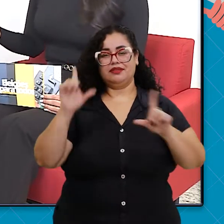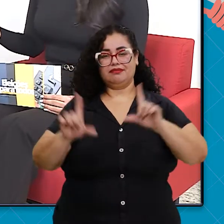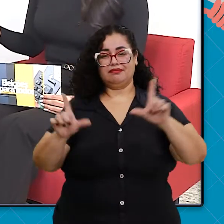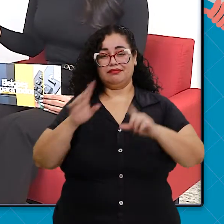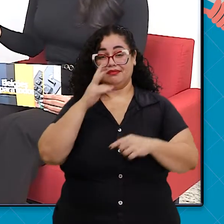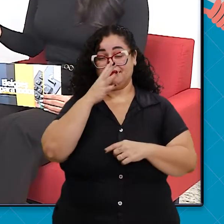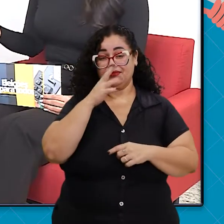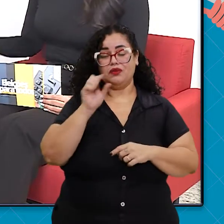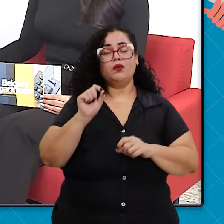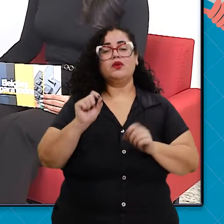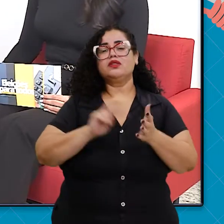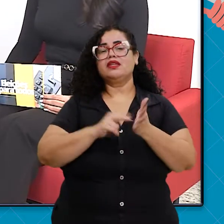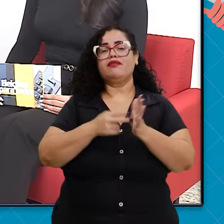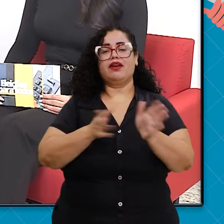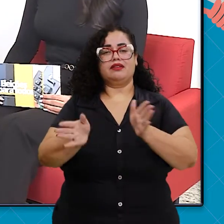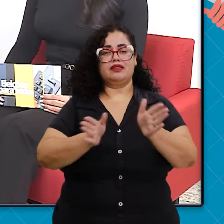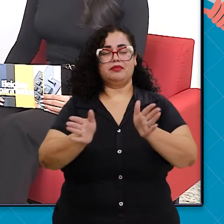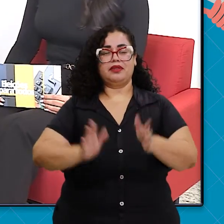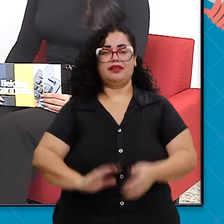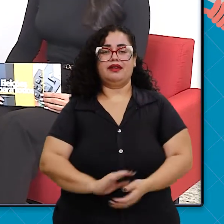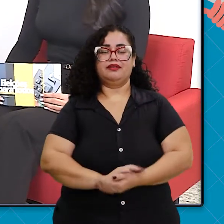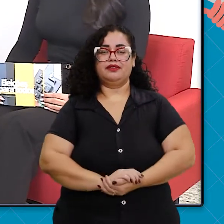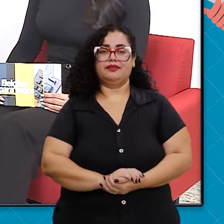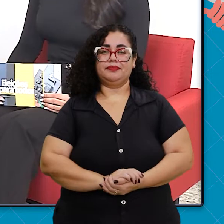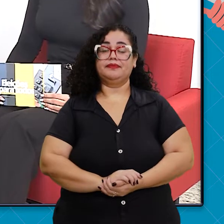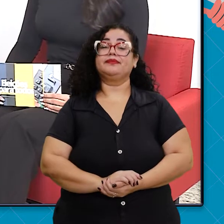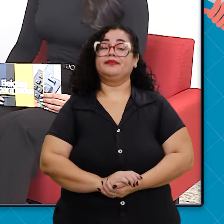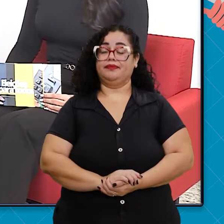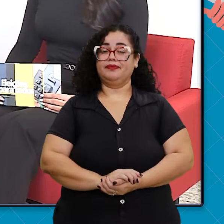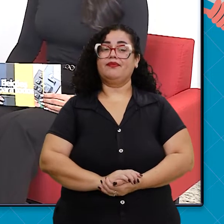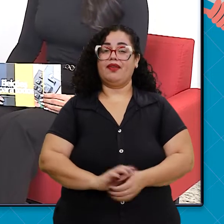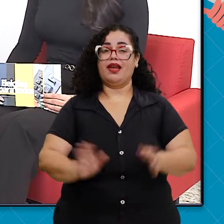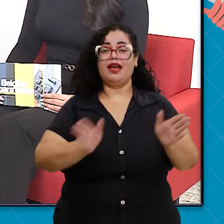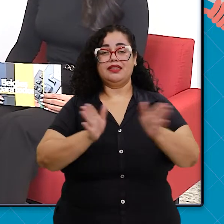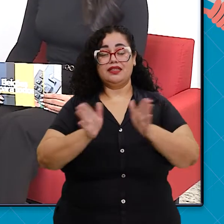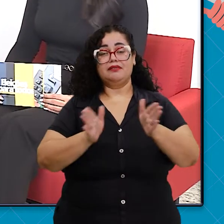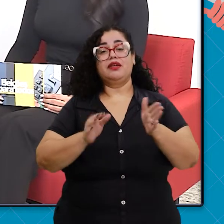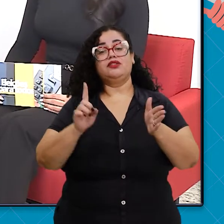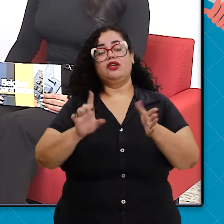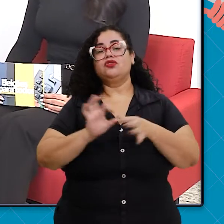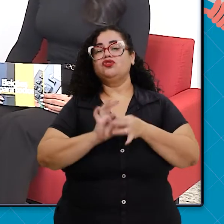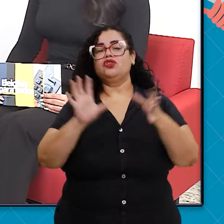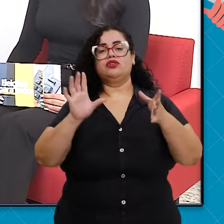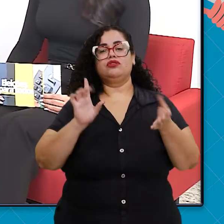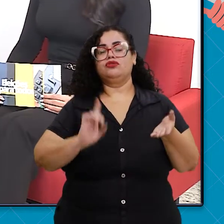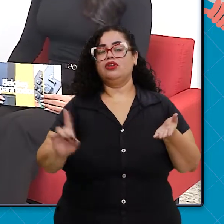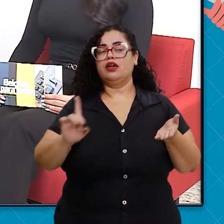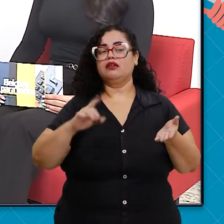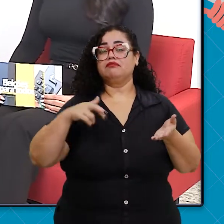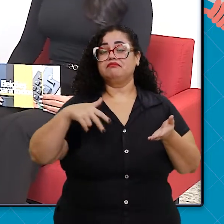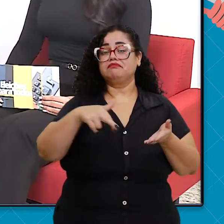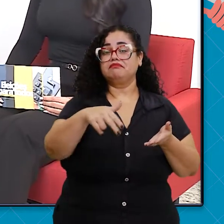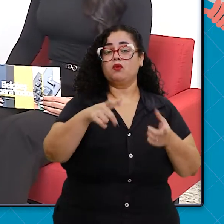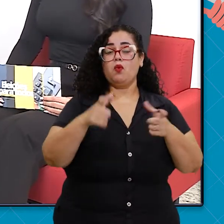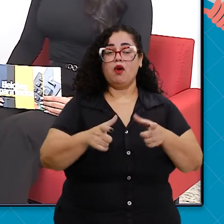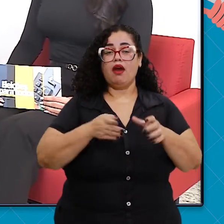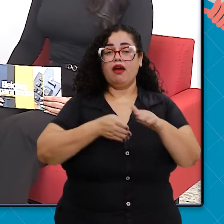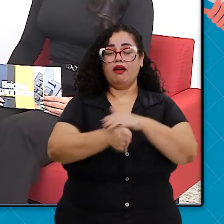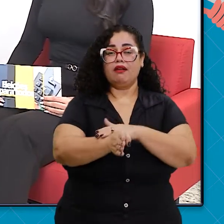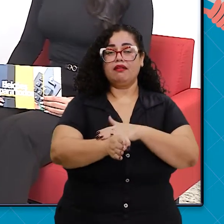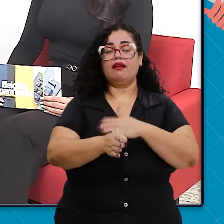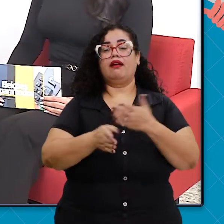que é acessibilidade. A acessibilidade é o direito de você ir e vir, de você chegar no local, você entrar,